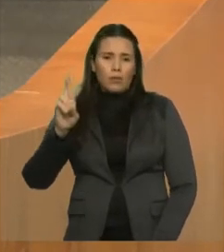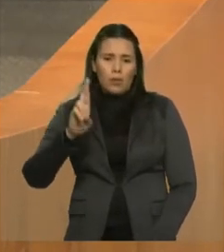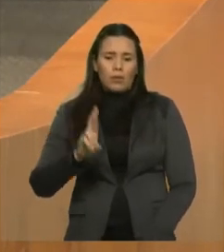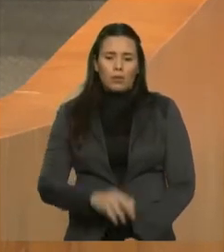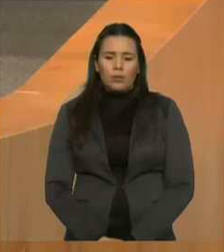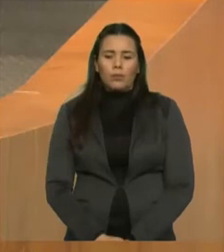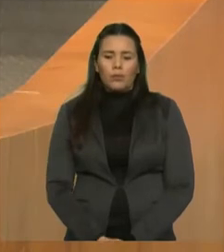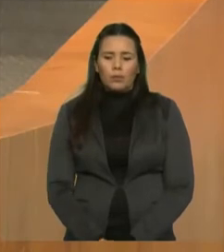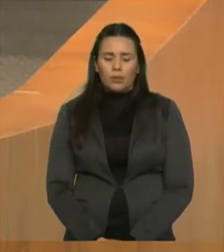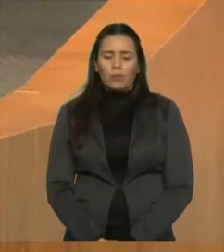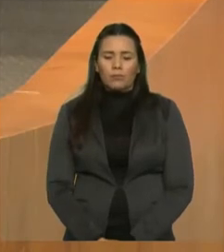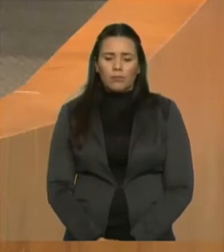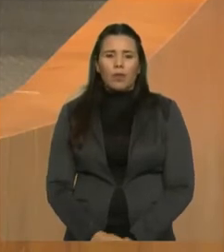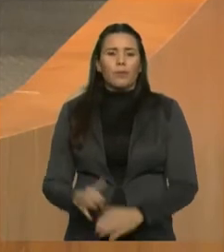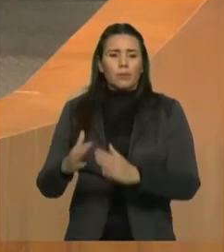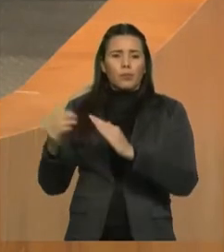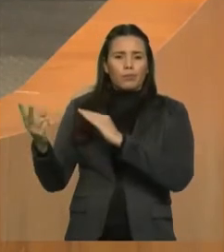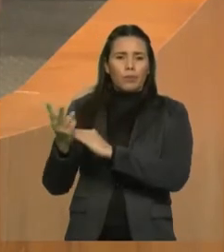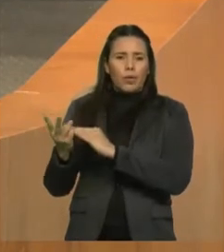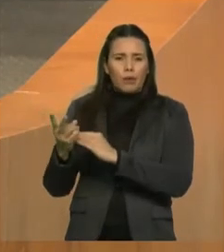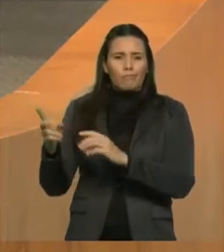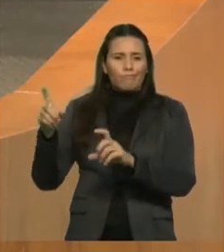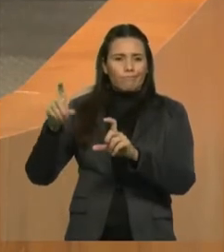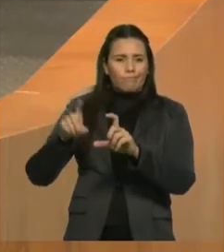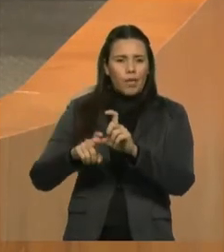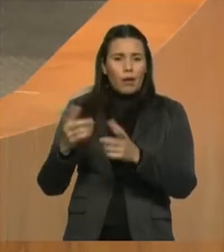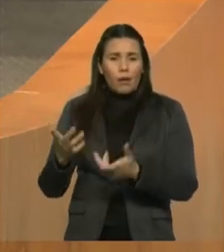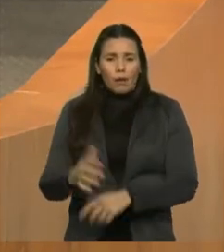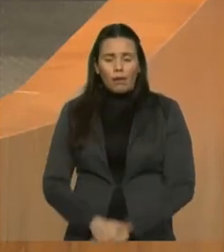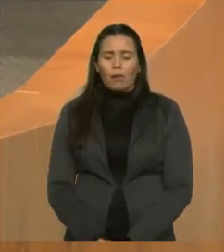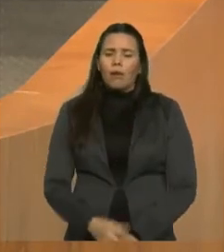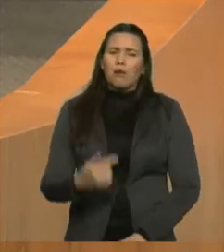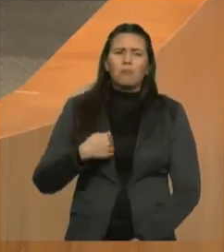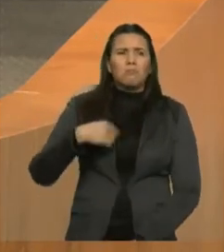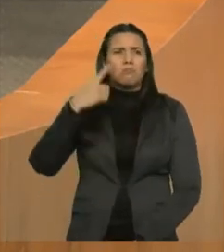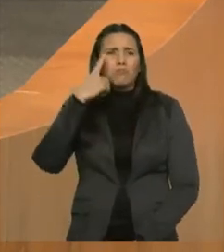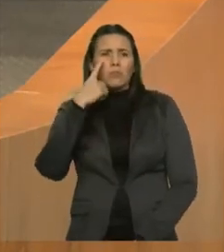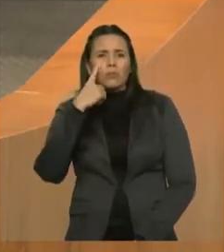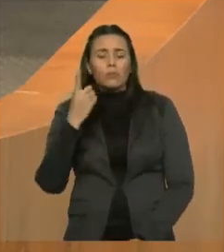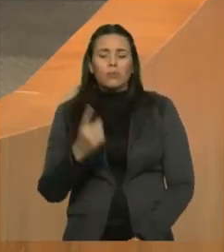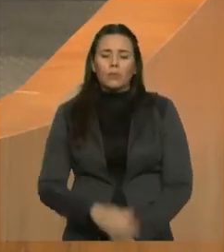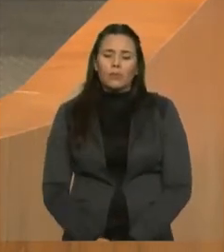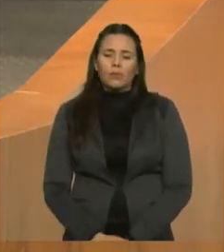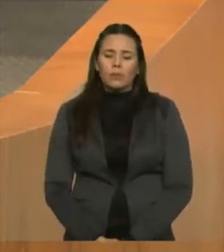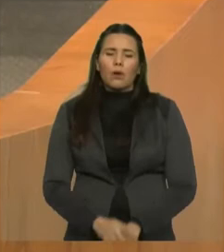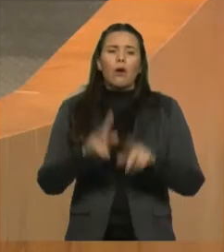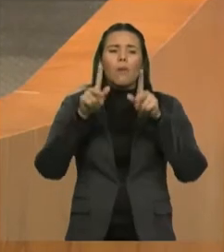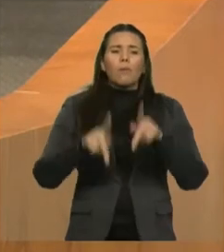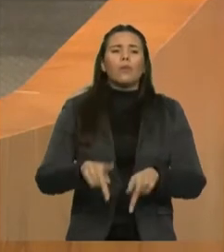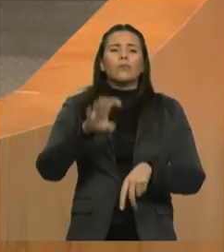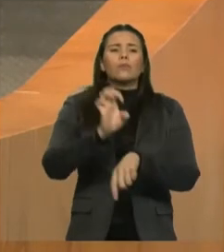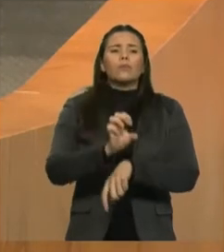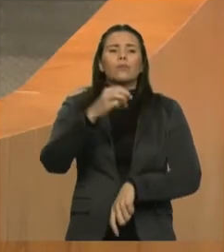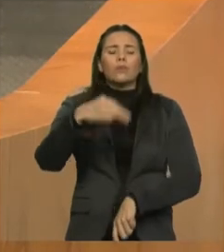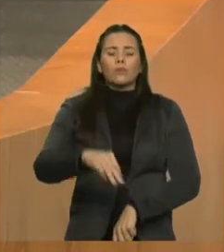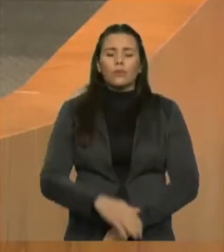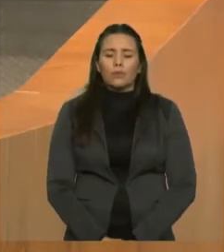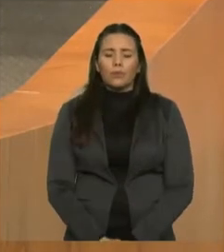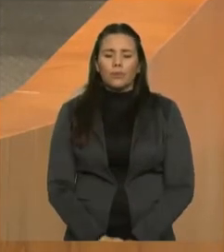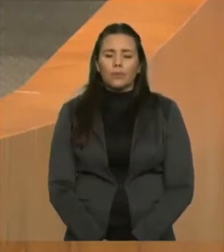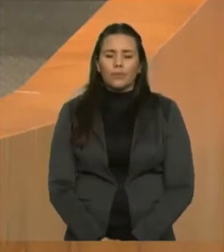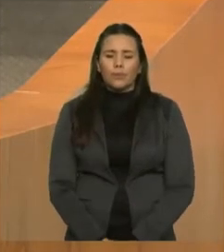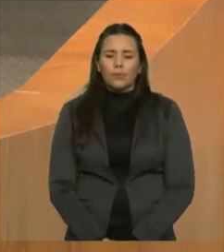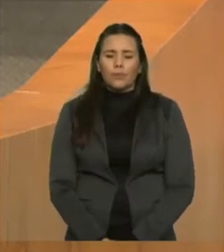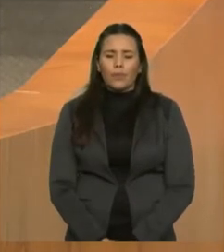E aí vem o nosso questionamento, deputado Rafael Leitoa, e todos os demais pares, população do Estado do Maranhão. Para onde está indo